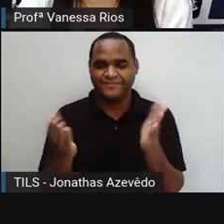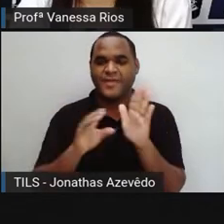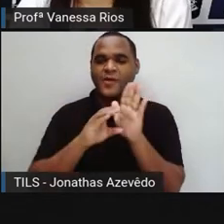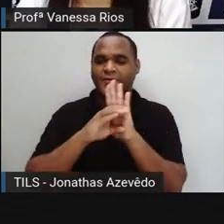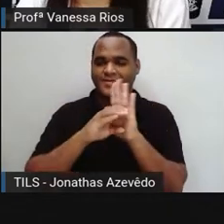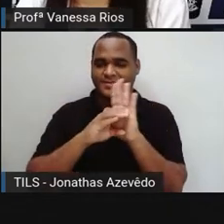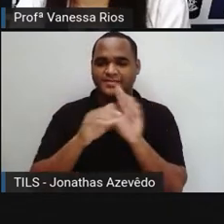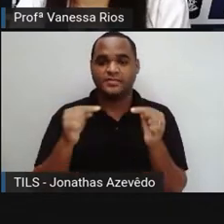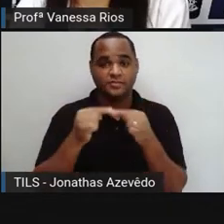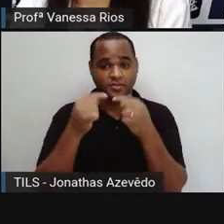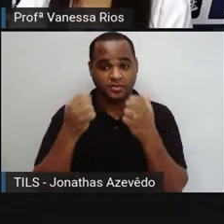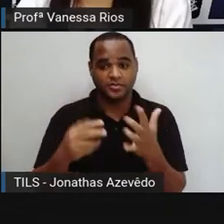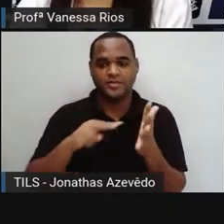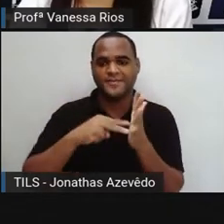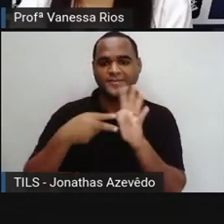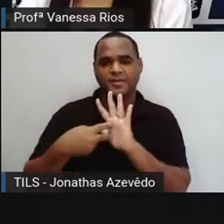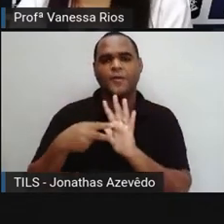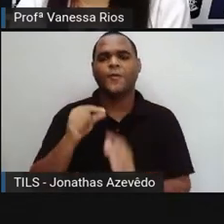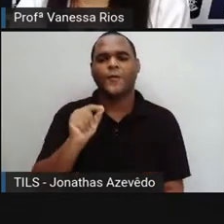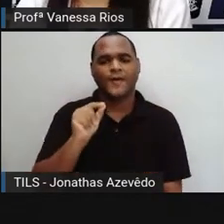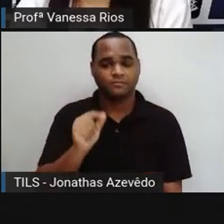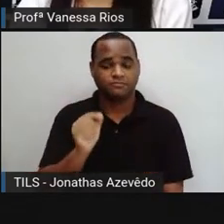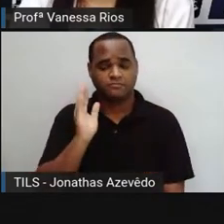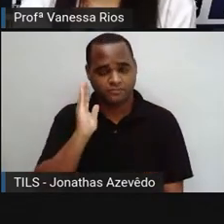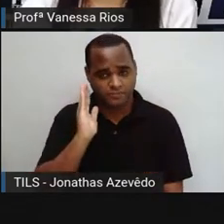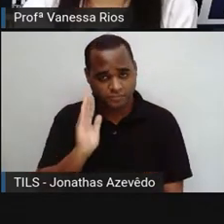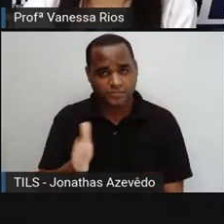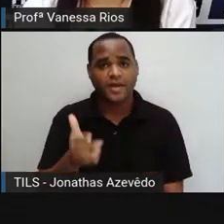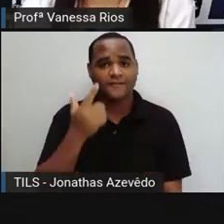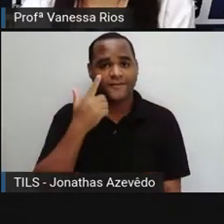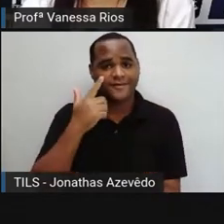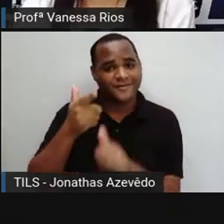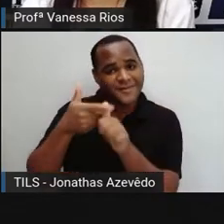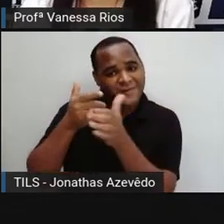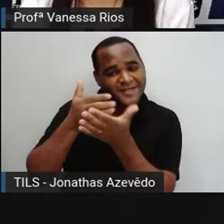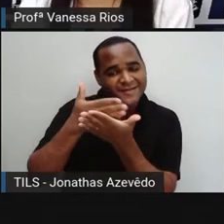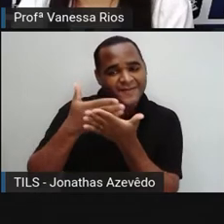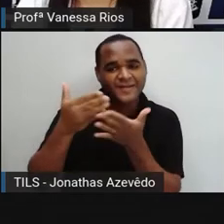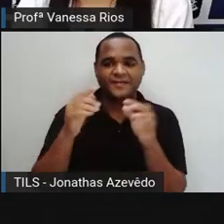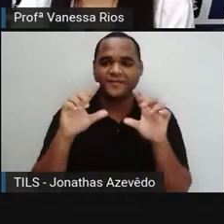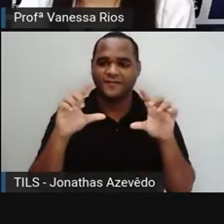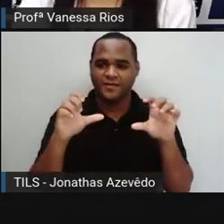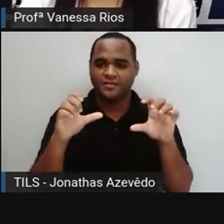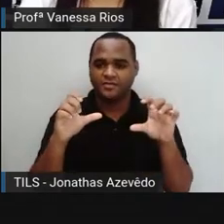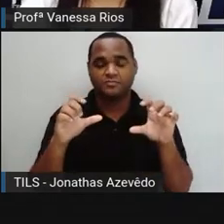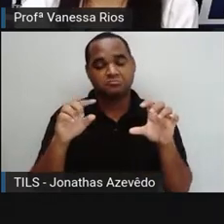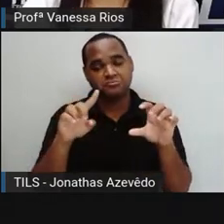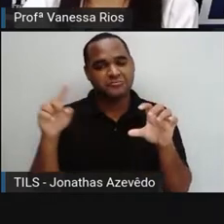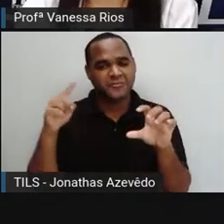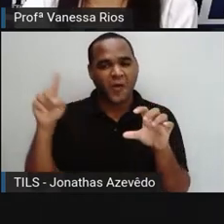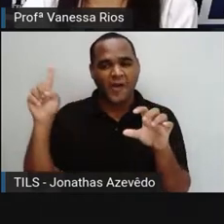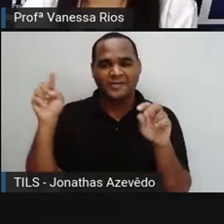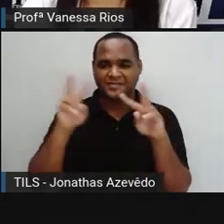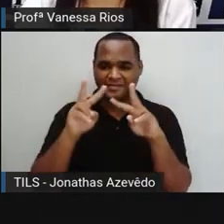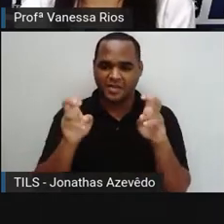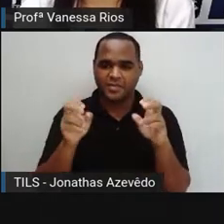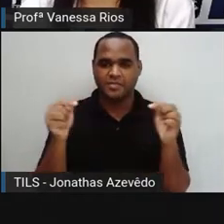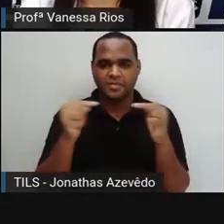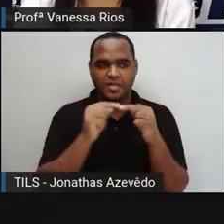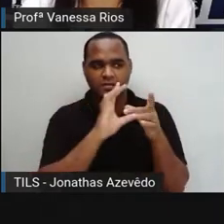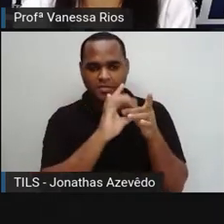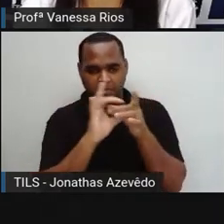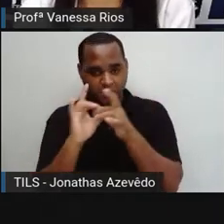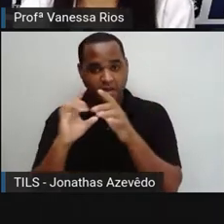sobre fotografia. Inclusive, a gente já viu, não é? Quando tratamos aí de um outro assunto relacionado ao